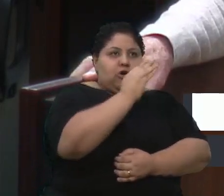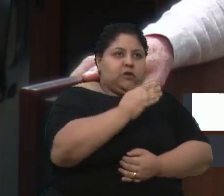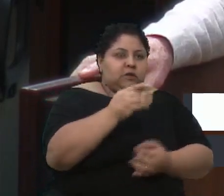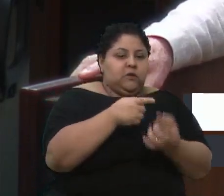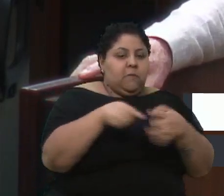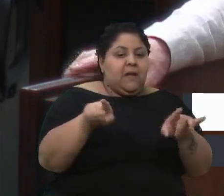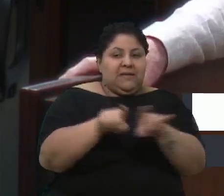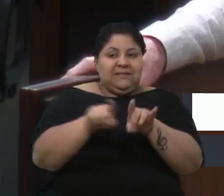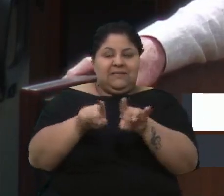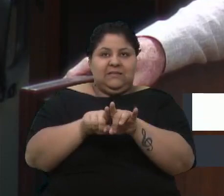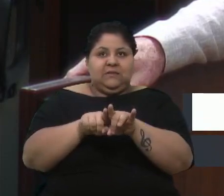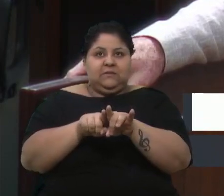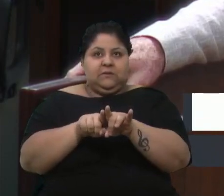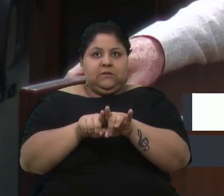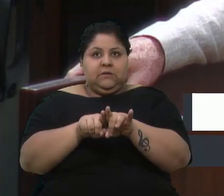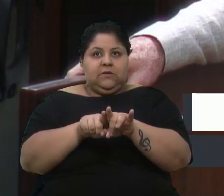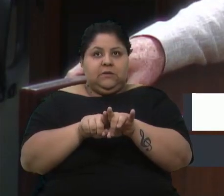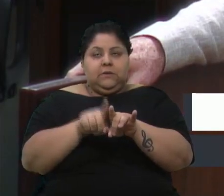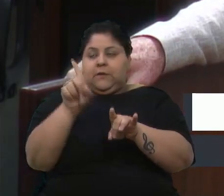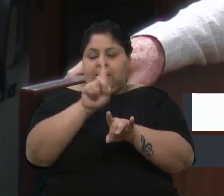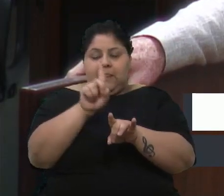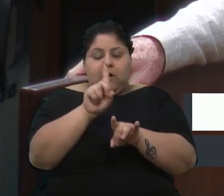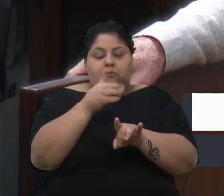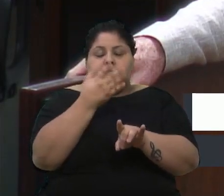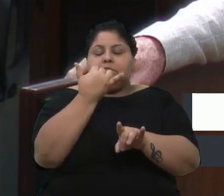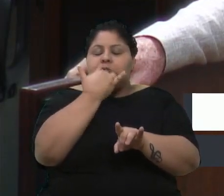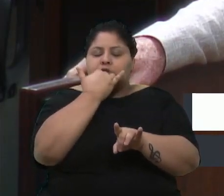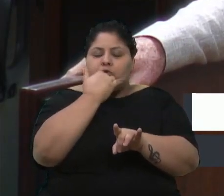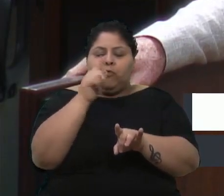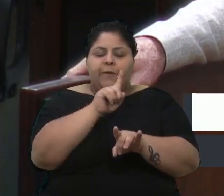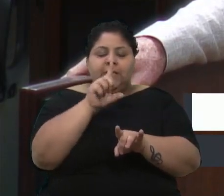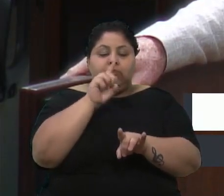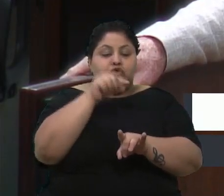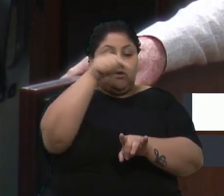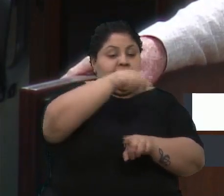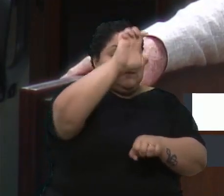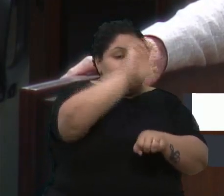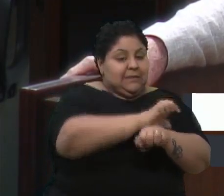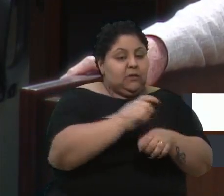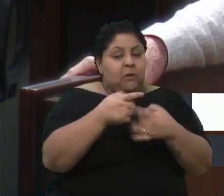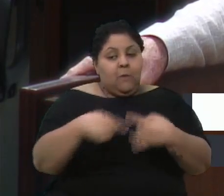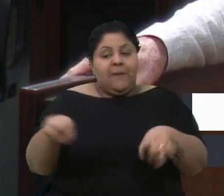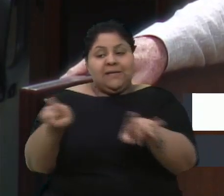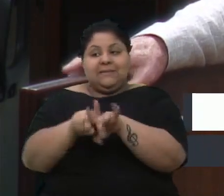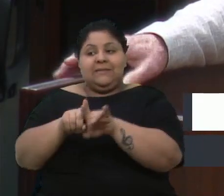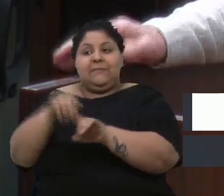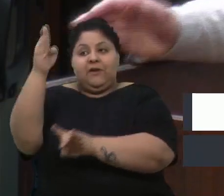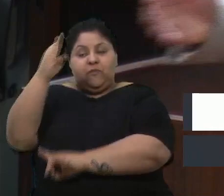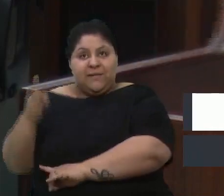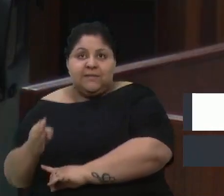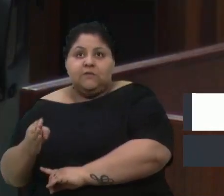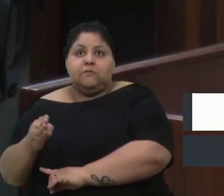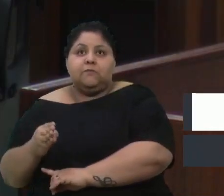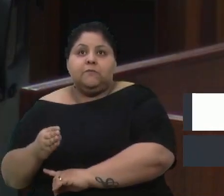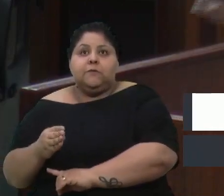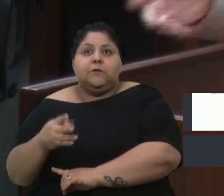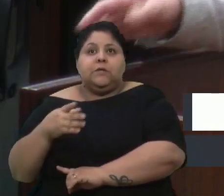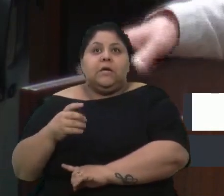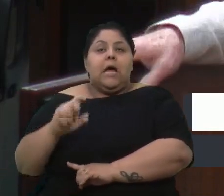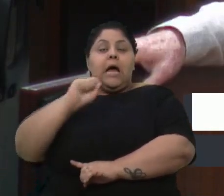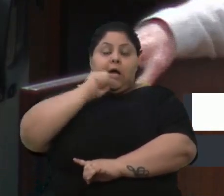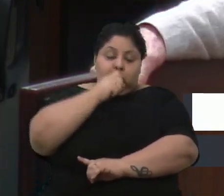nacional. Nós presenciamos e constatamos que a odontologia, nas suas